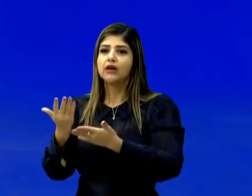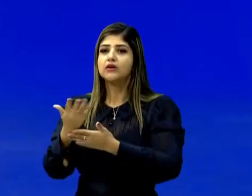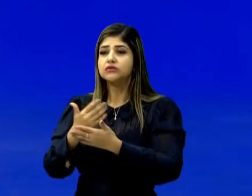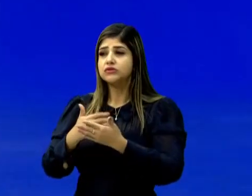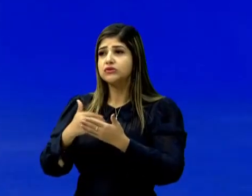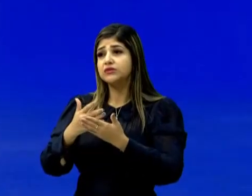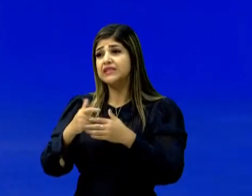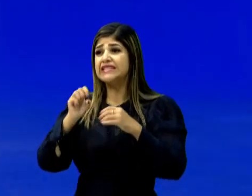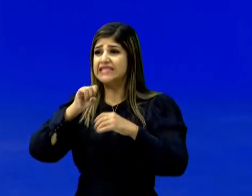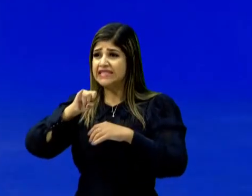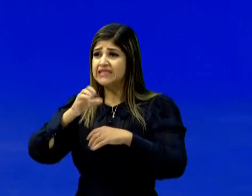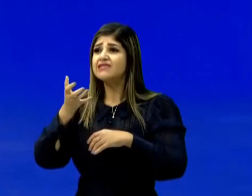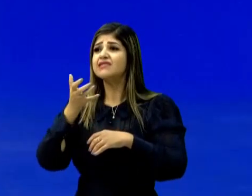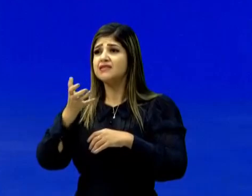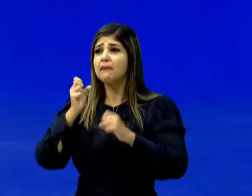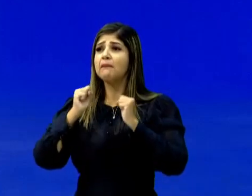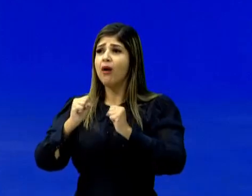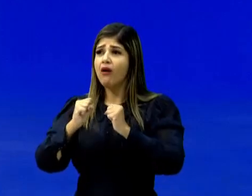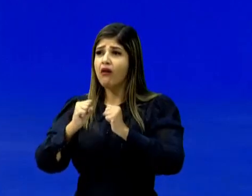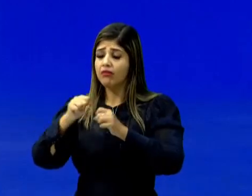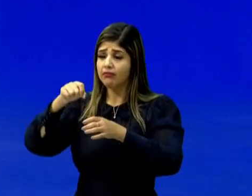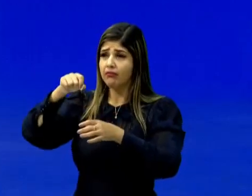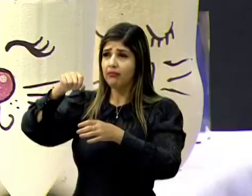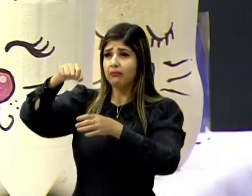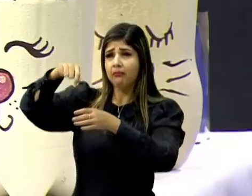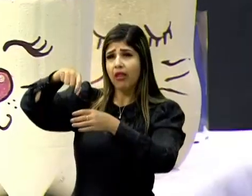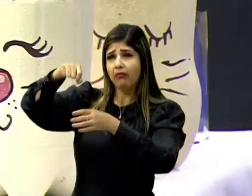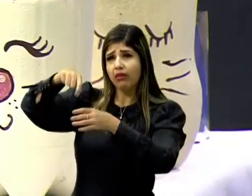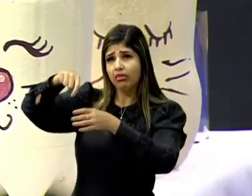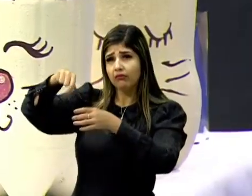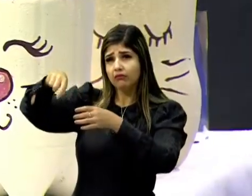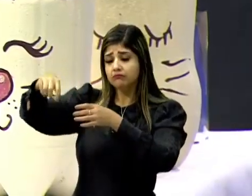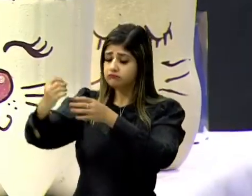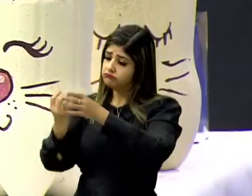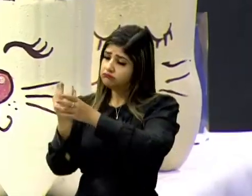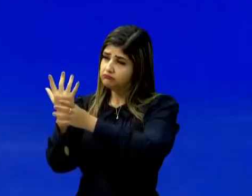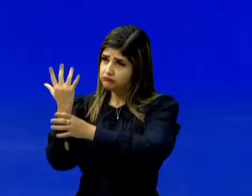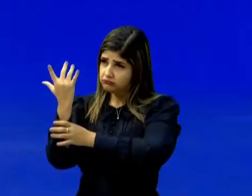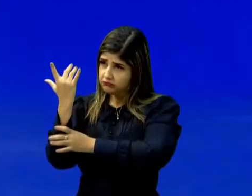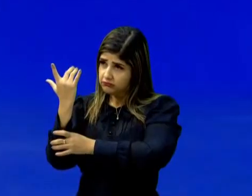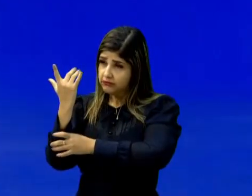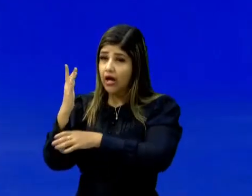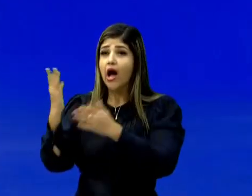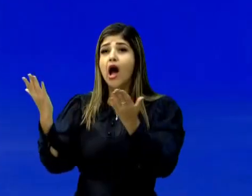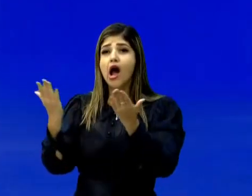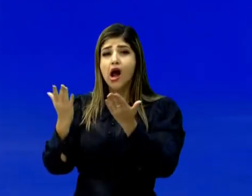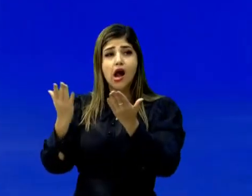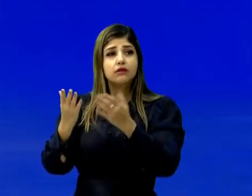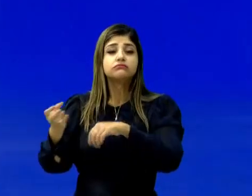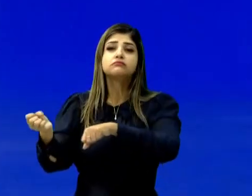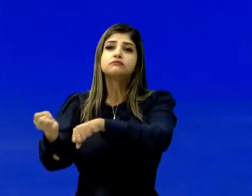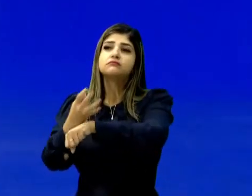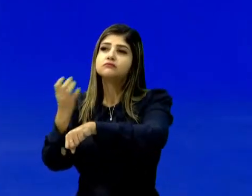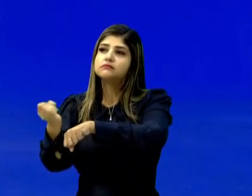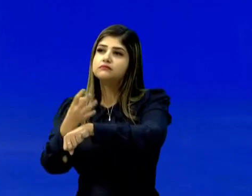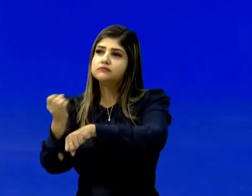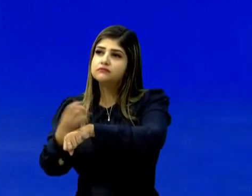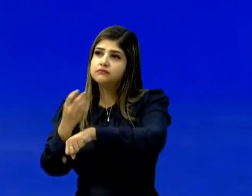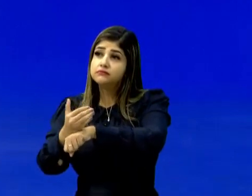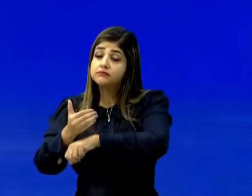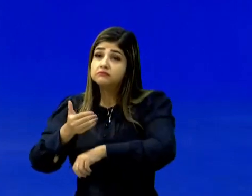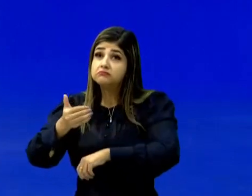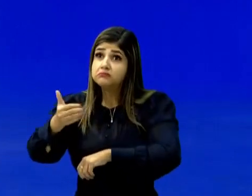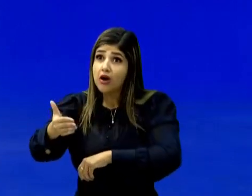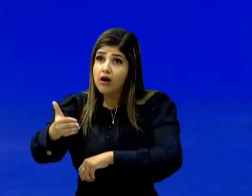aqui. E se quiser também, pode plantar dentro do vazinho, com essas sementes. Pessoal, agora eu tenho uma novidade pra vocês. No